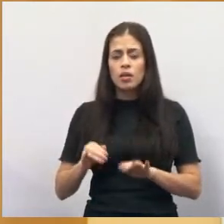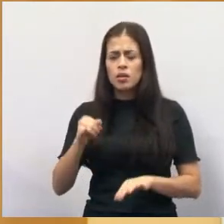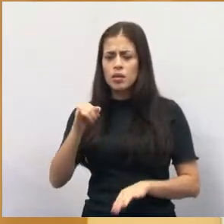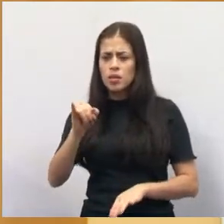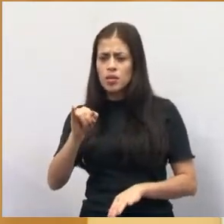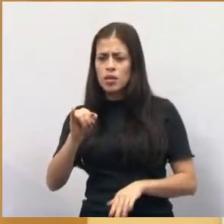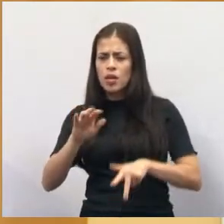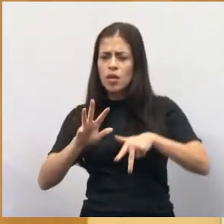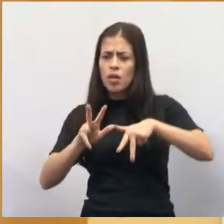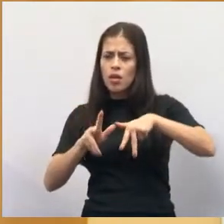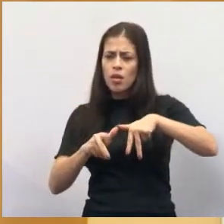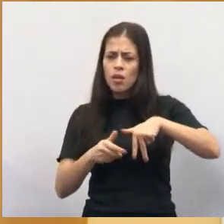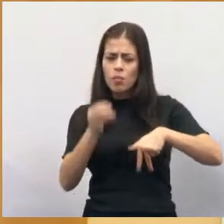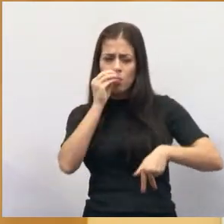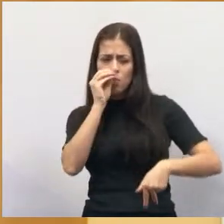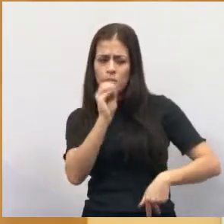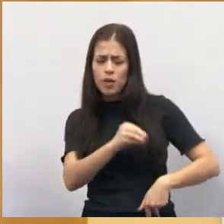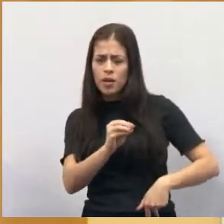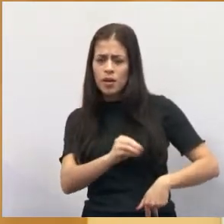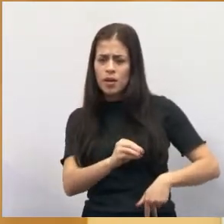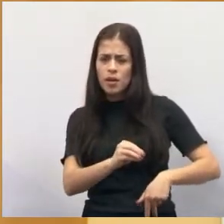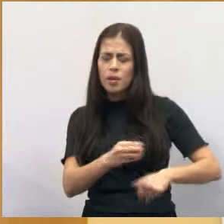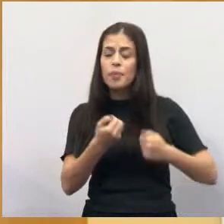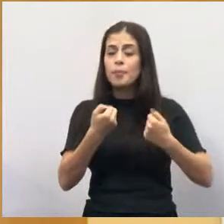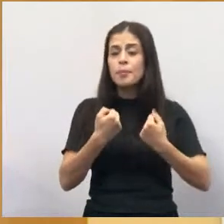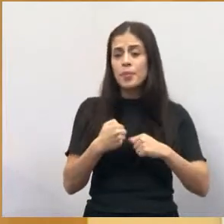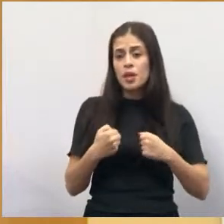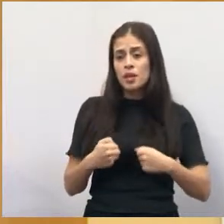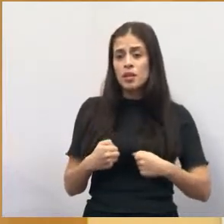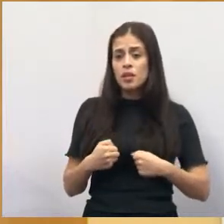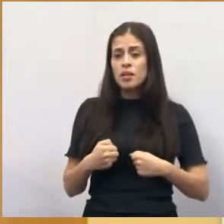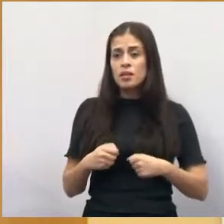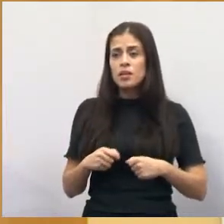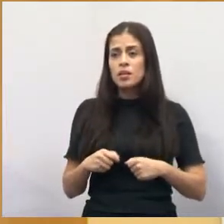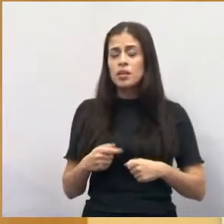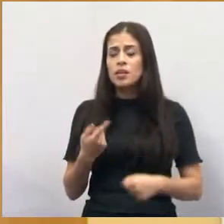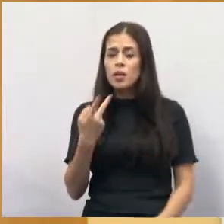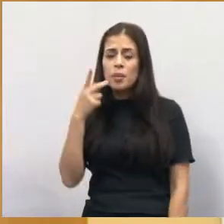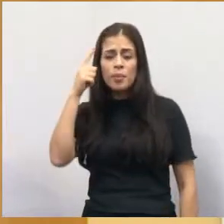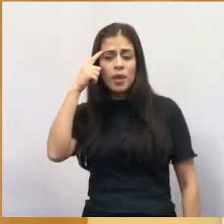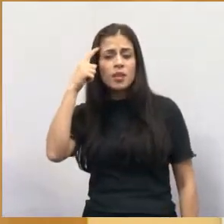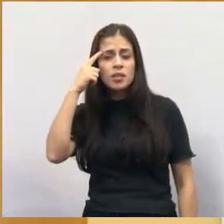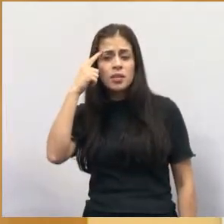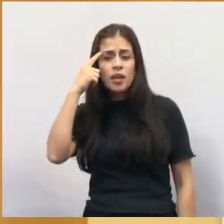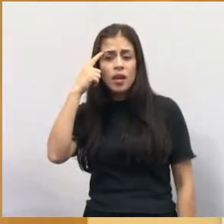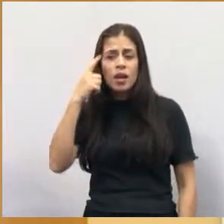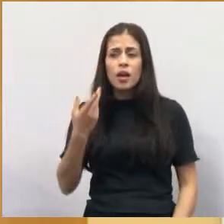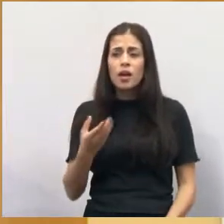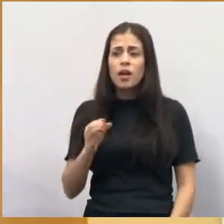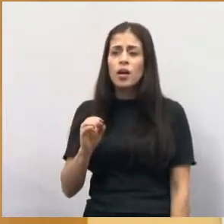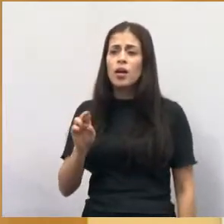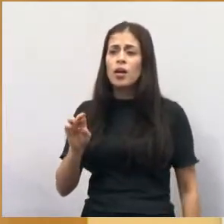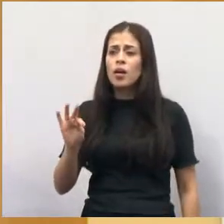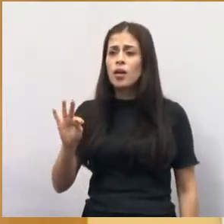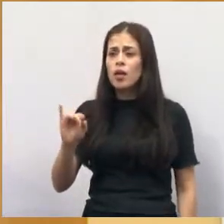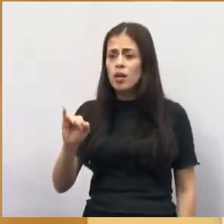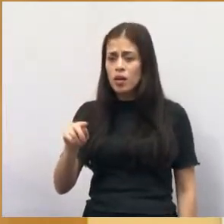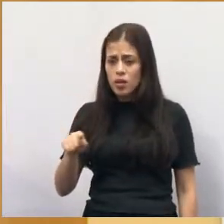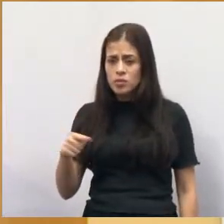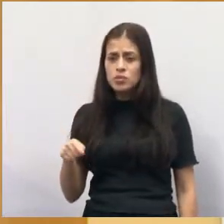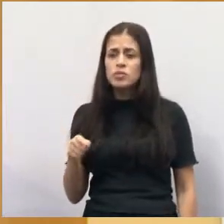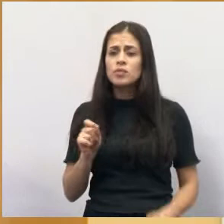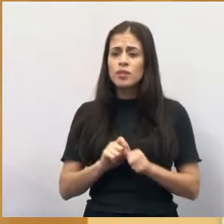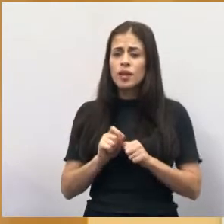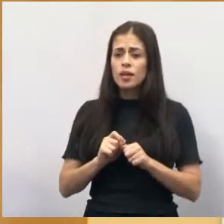com a corrupção, então também não dá para aceitar o Ortiz Júnior fazendo campanha. Porque